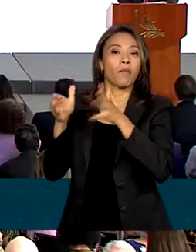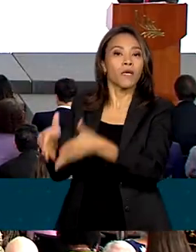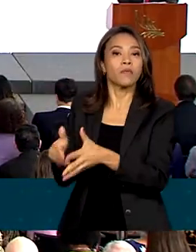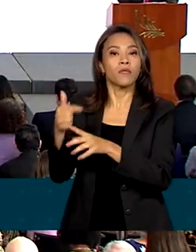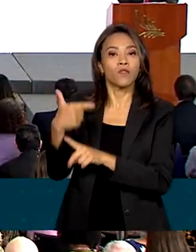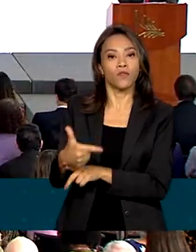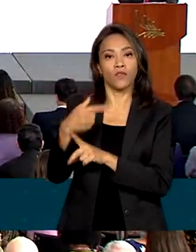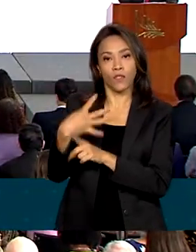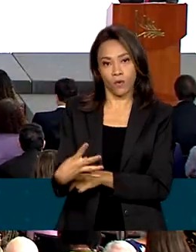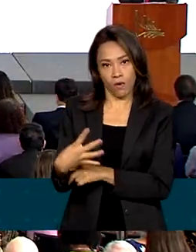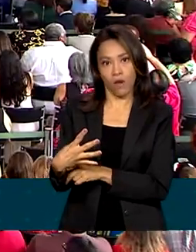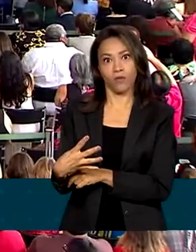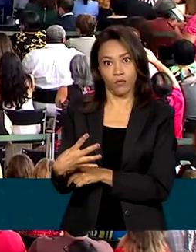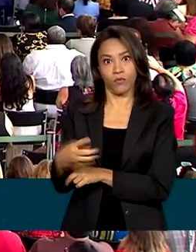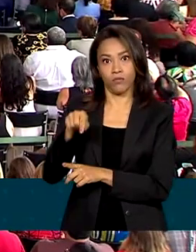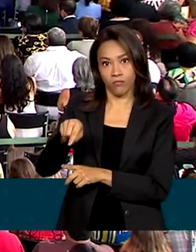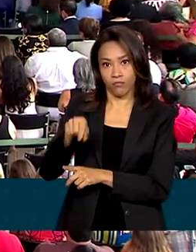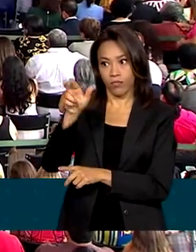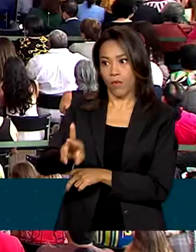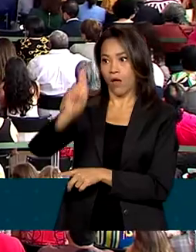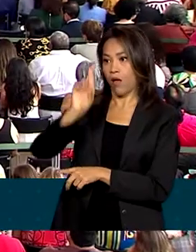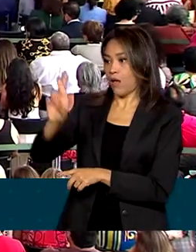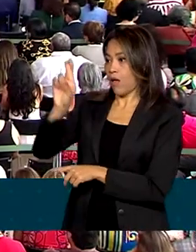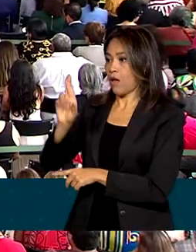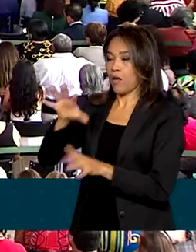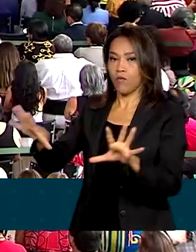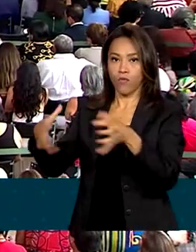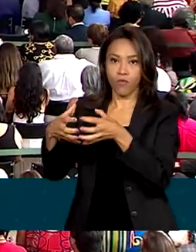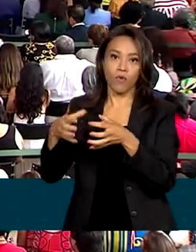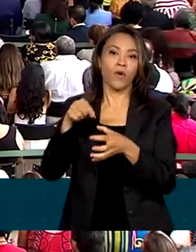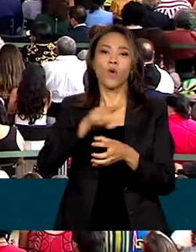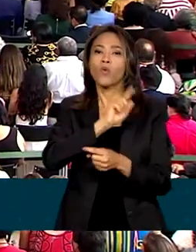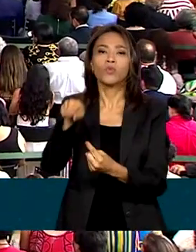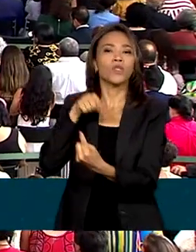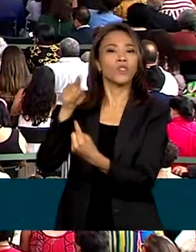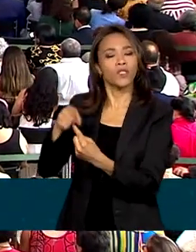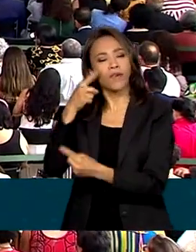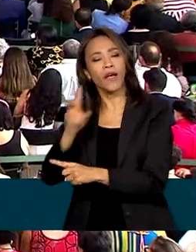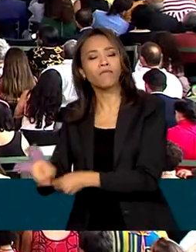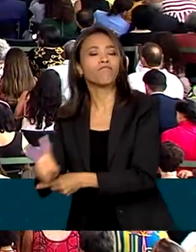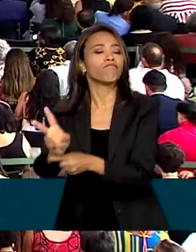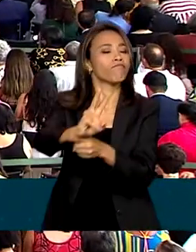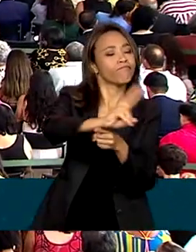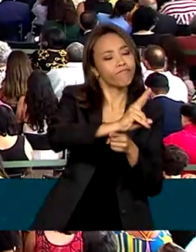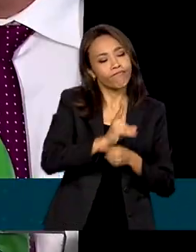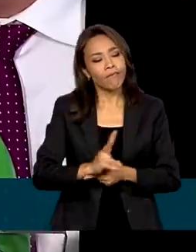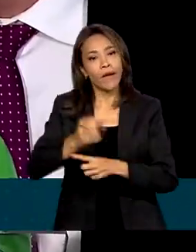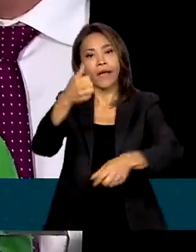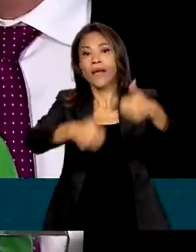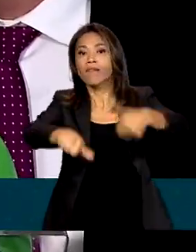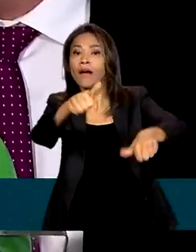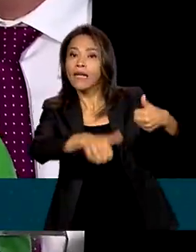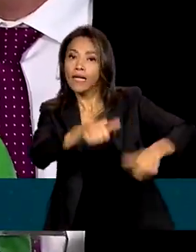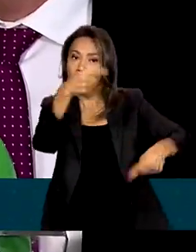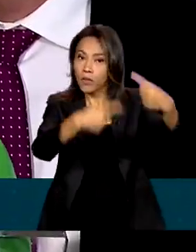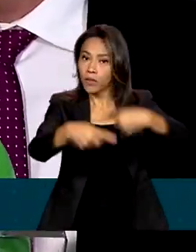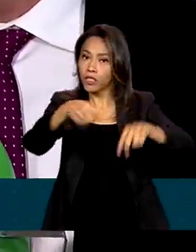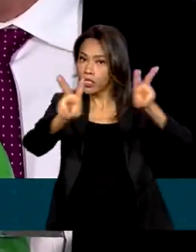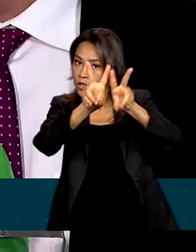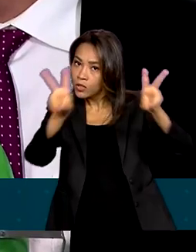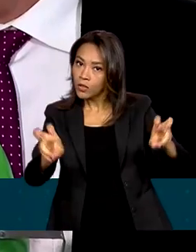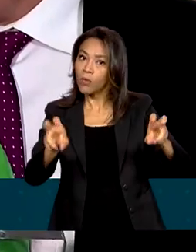24 pastas. A ideia é formular, monitorar e avaliar as políticas públicas de segurança